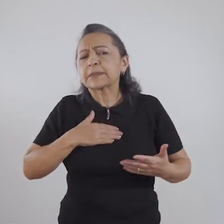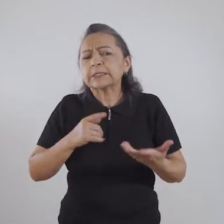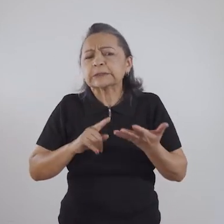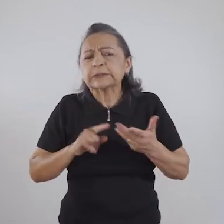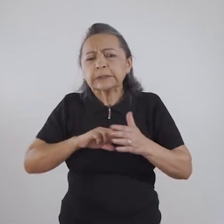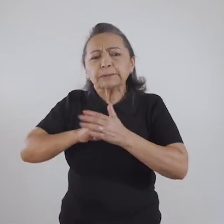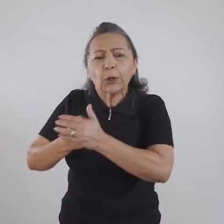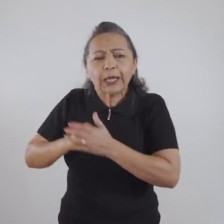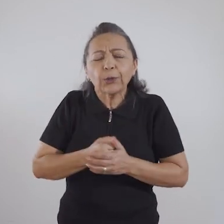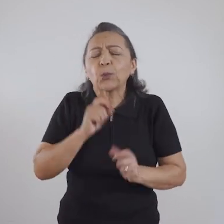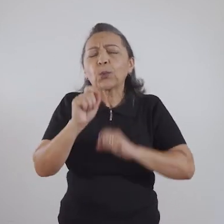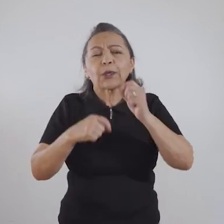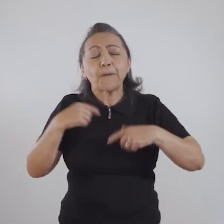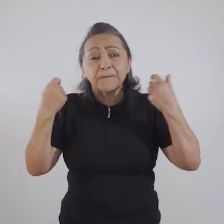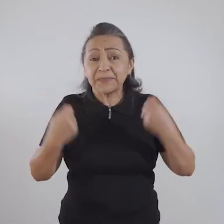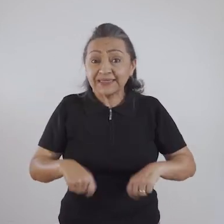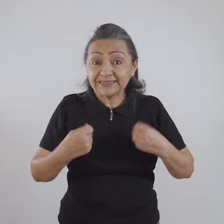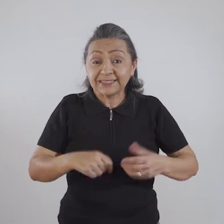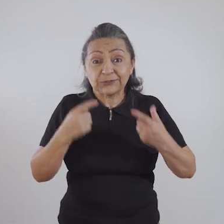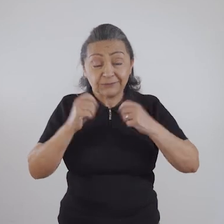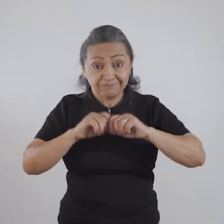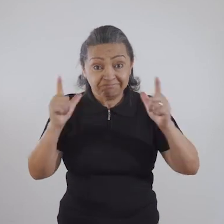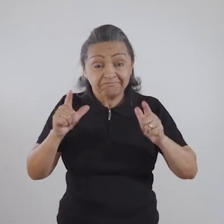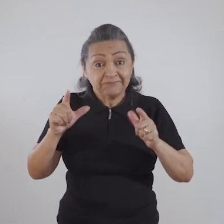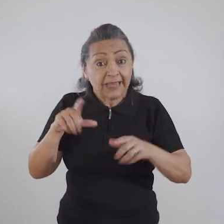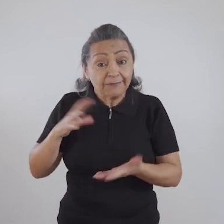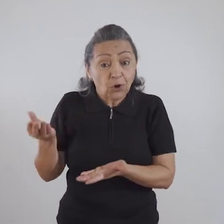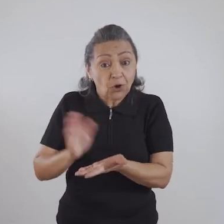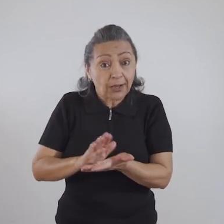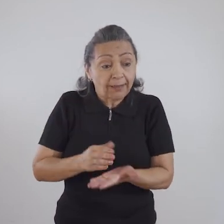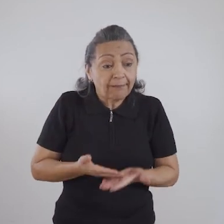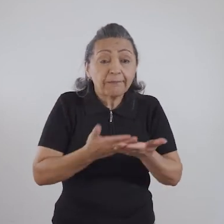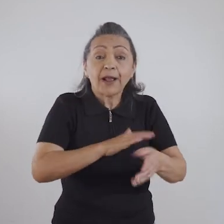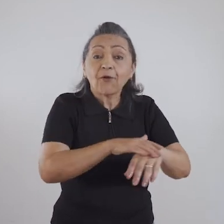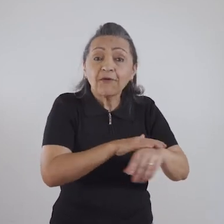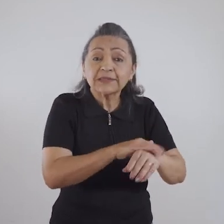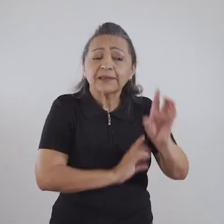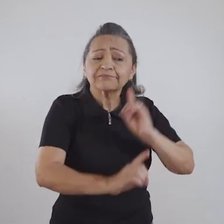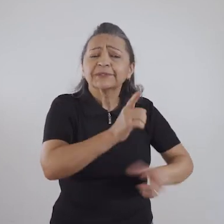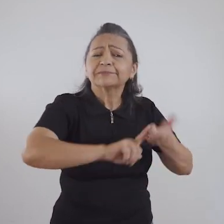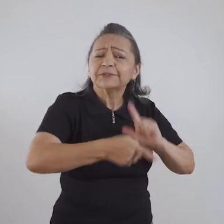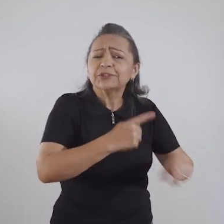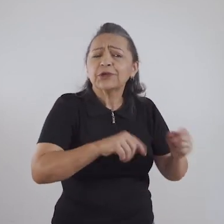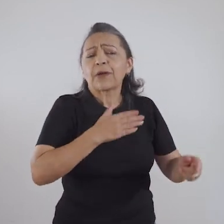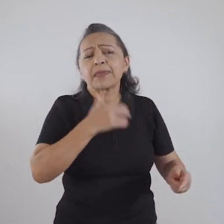de identificar quais são as minhas dificuldades, quais são as minhas travas, o que é eu preciso levar e conversar e